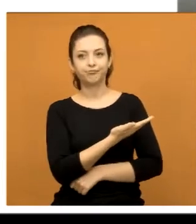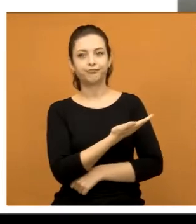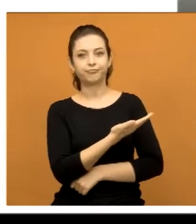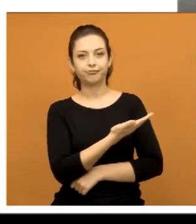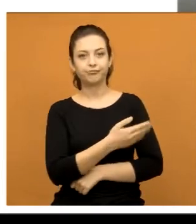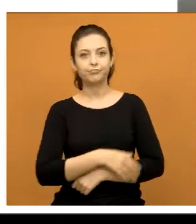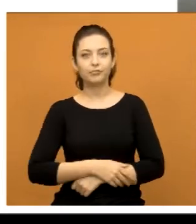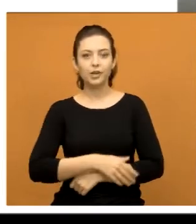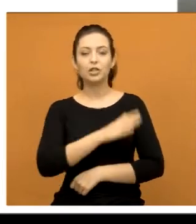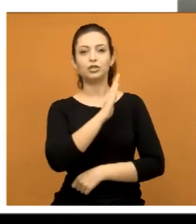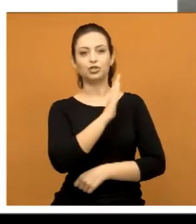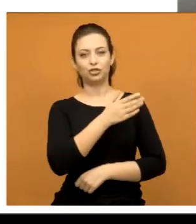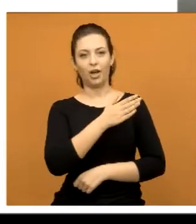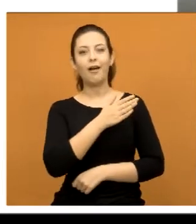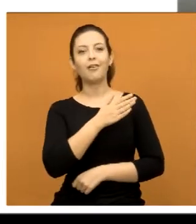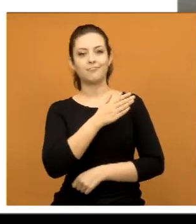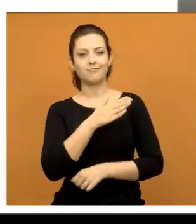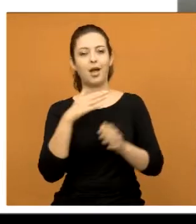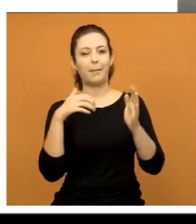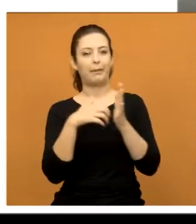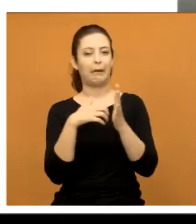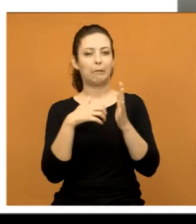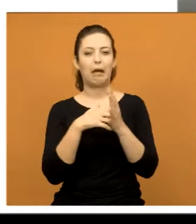E ali já deu vários acidentes.